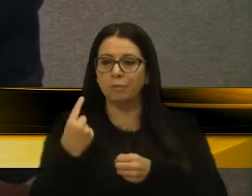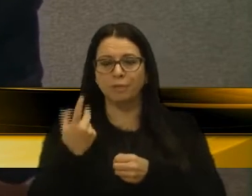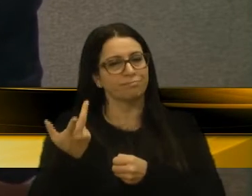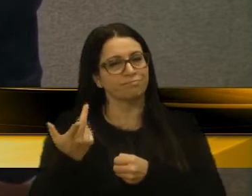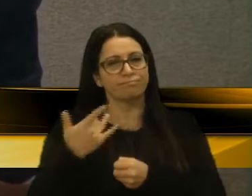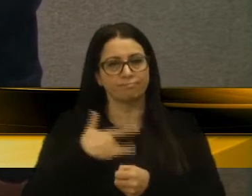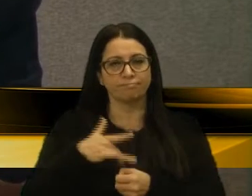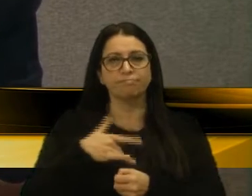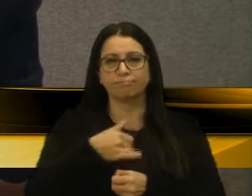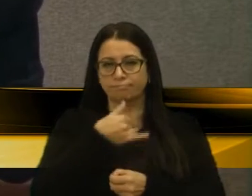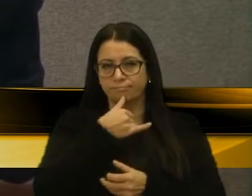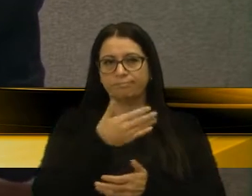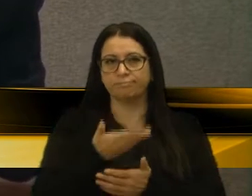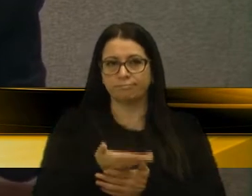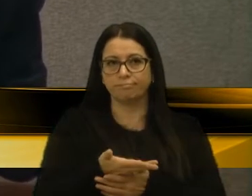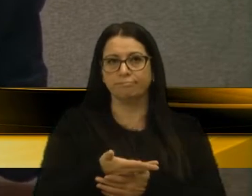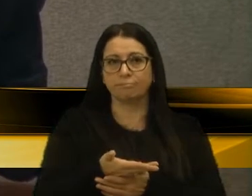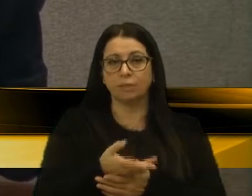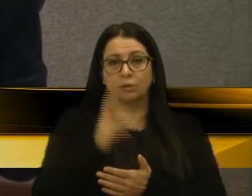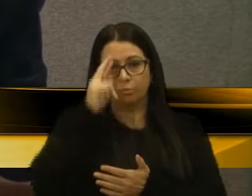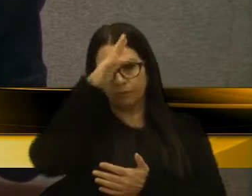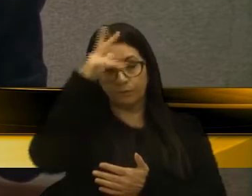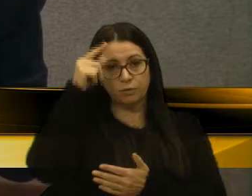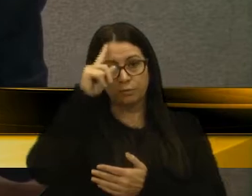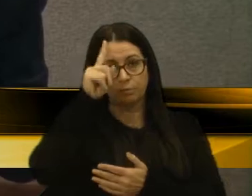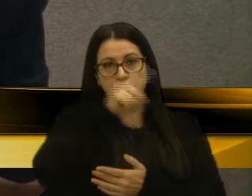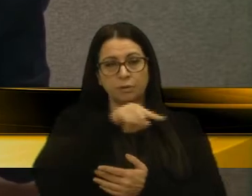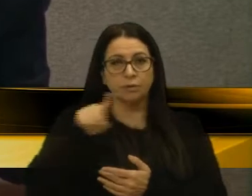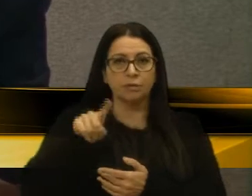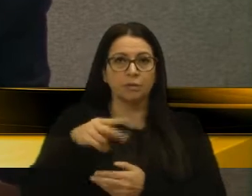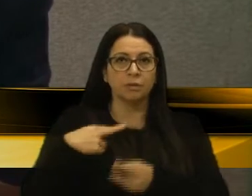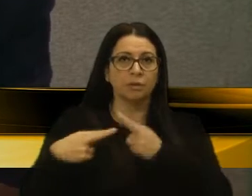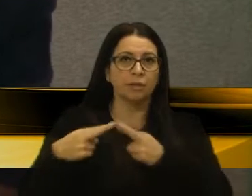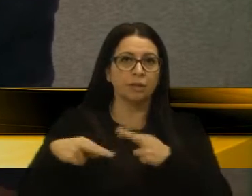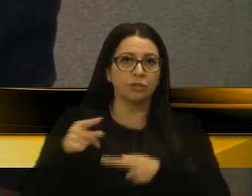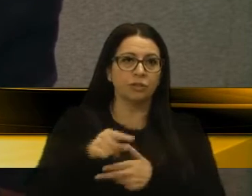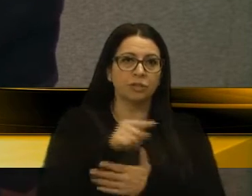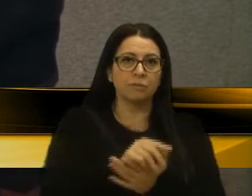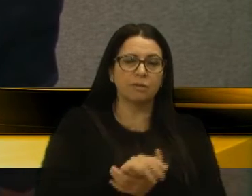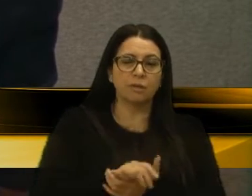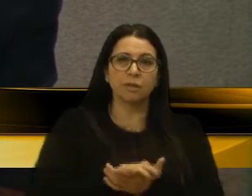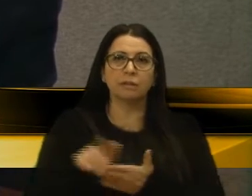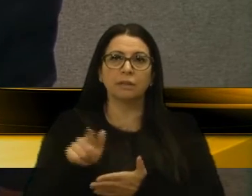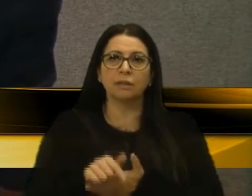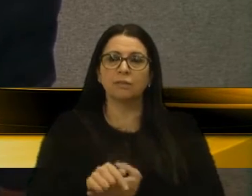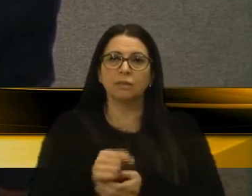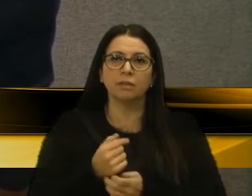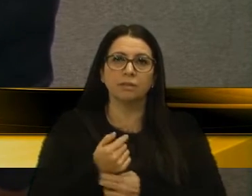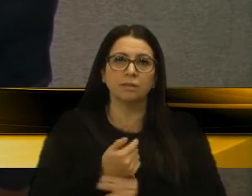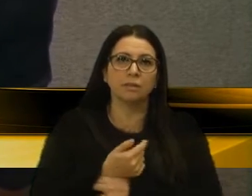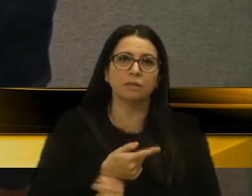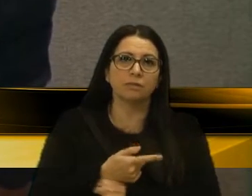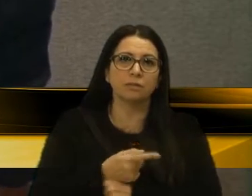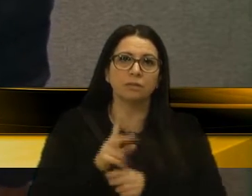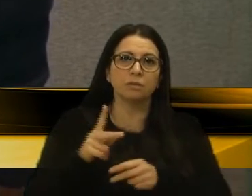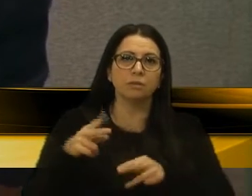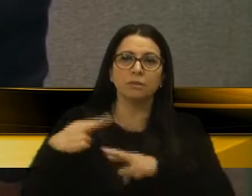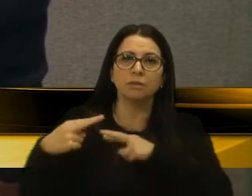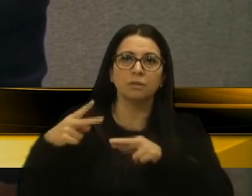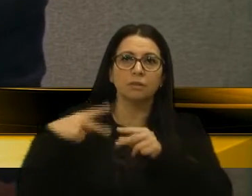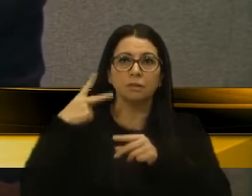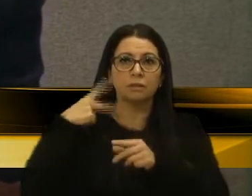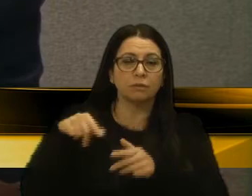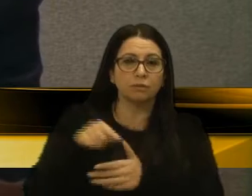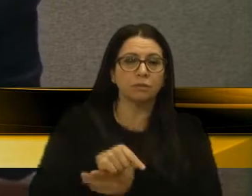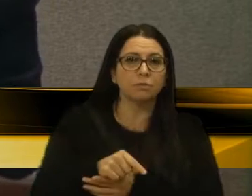lamentavelmente. É o que o prefeito determina, uma relação patrão-empregado, não é uma relação política, não é